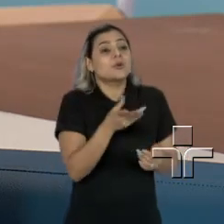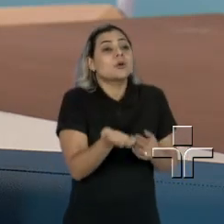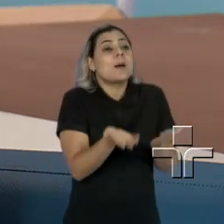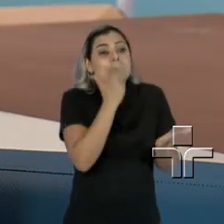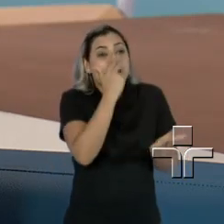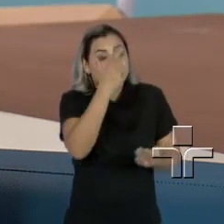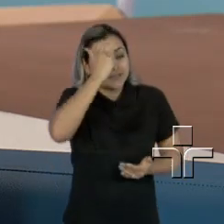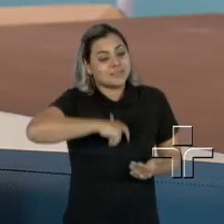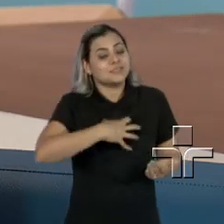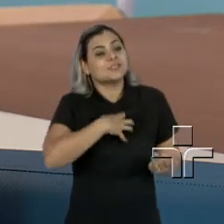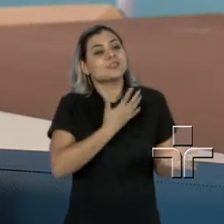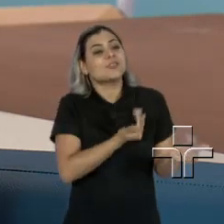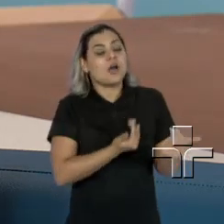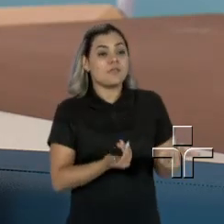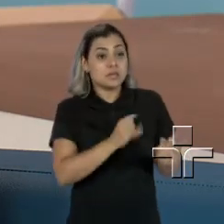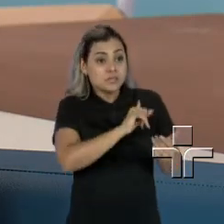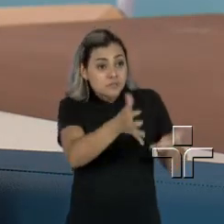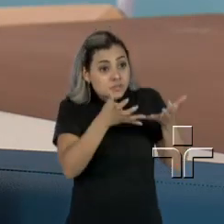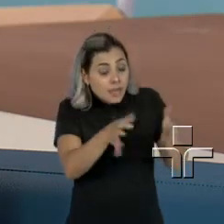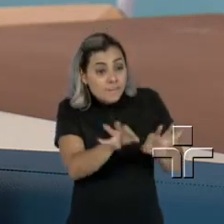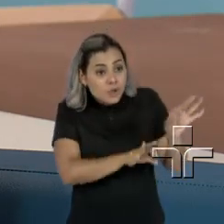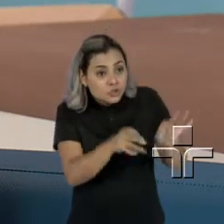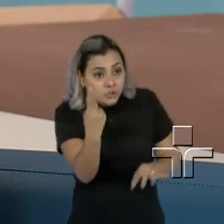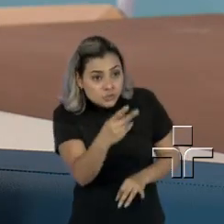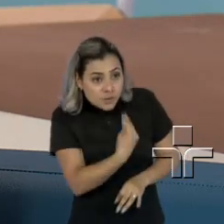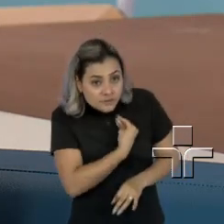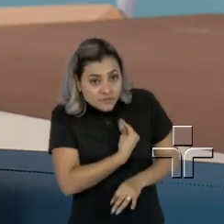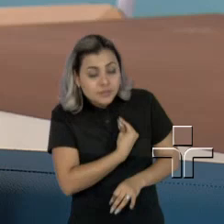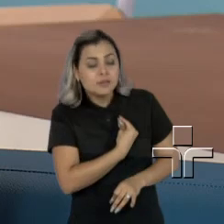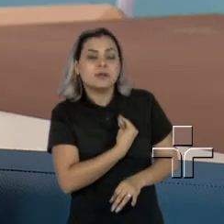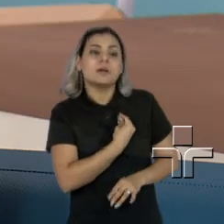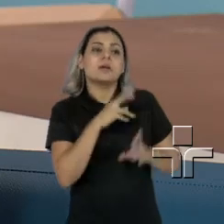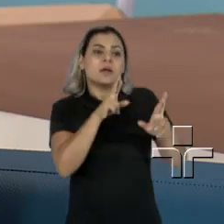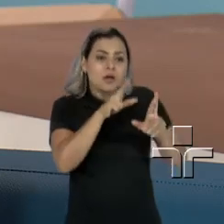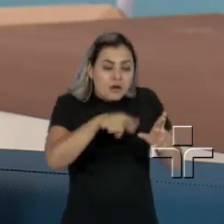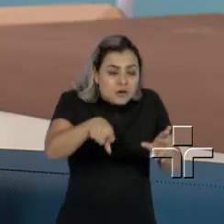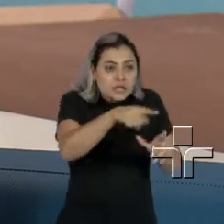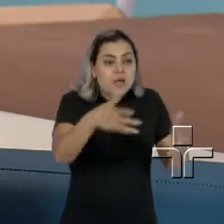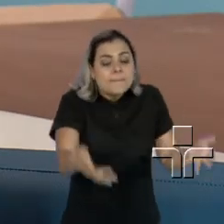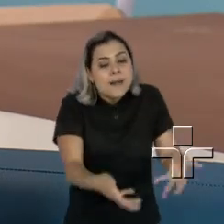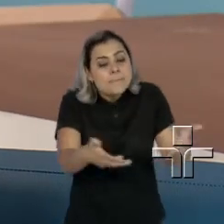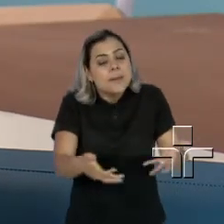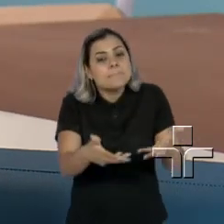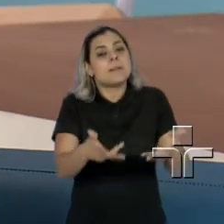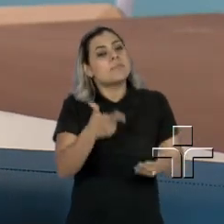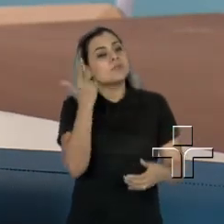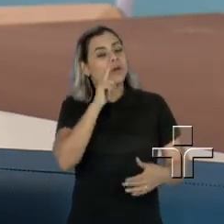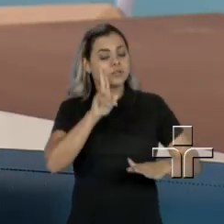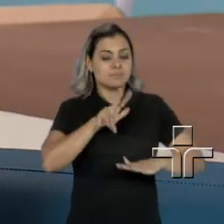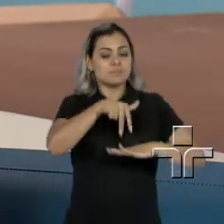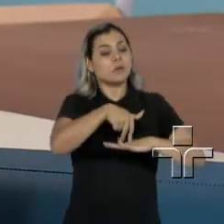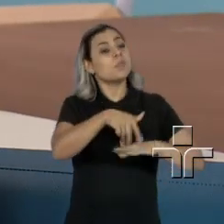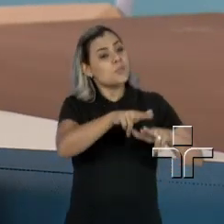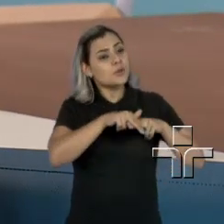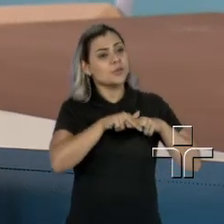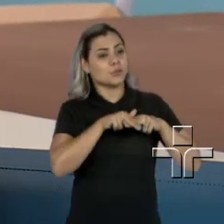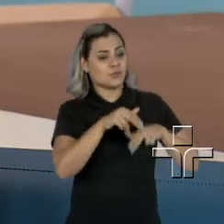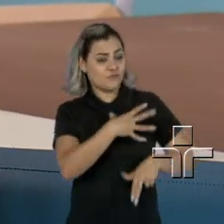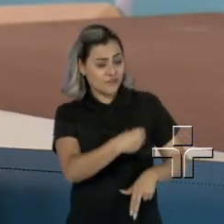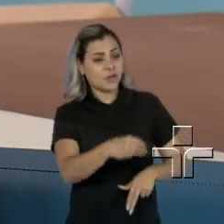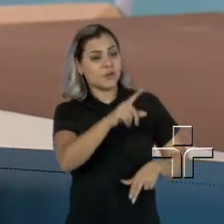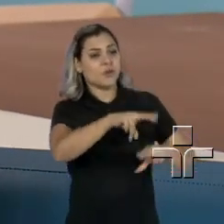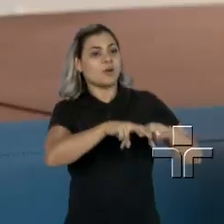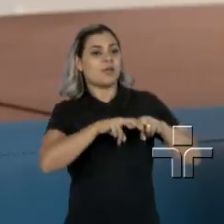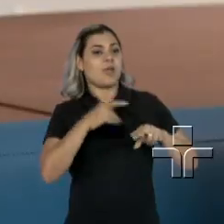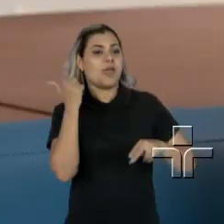que cada projeto que você tem na sua vida, que seja algo para você motivar a levantar da cama. Então eles são meu motivo para levantar da